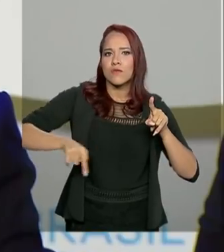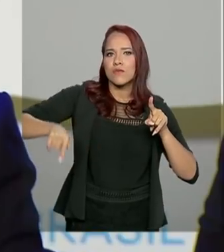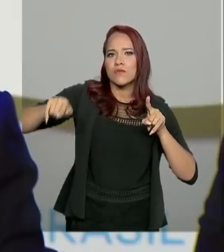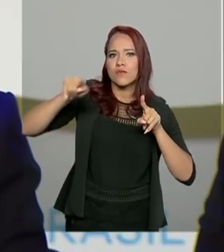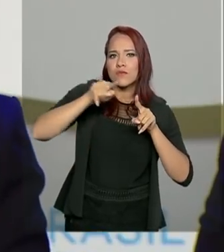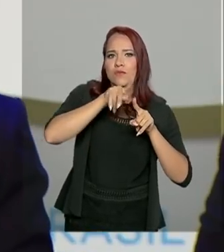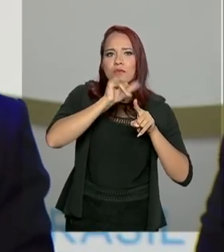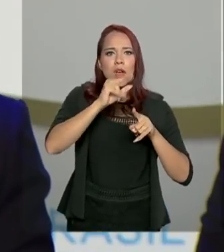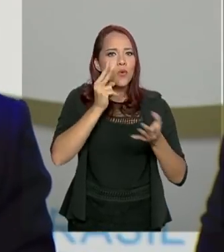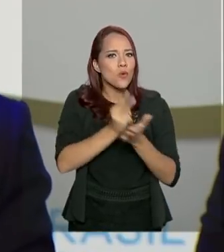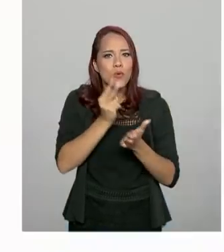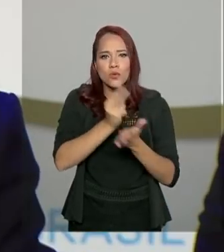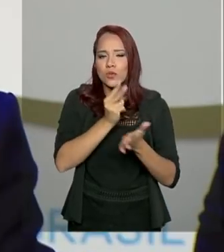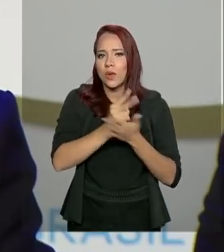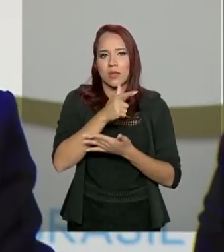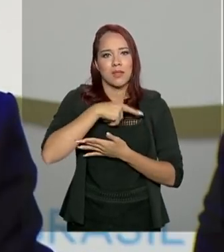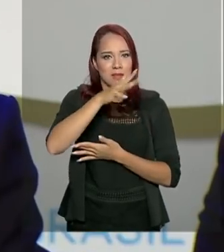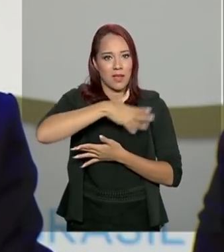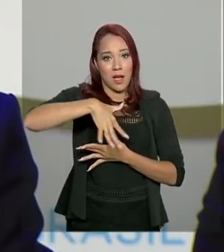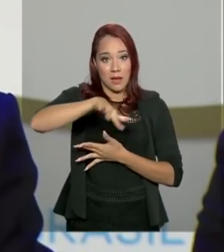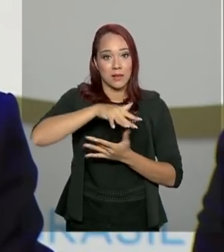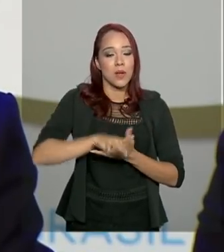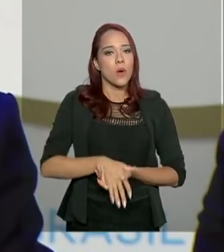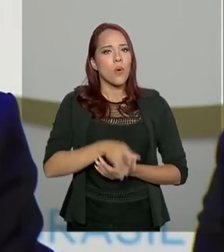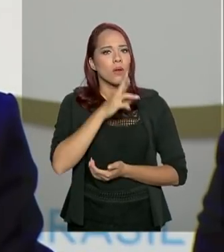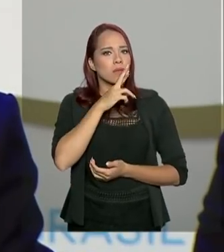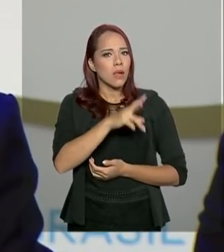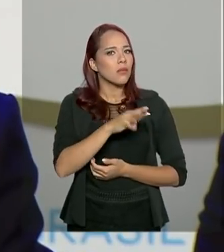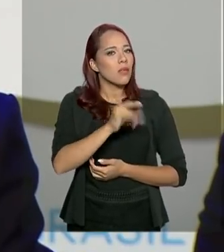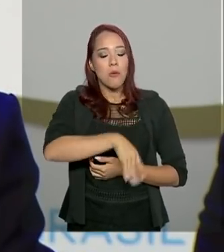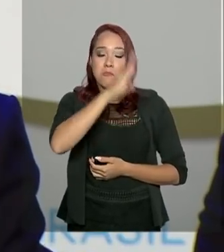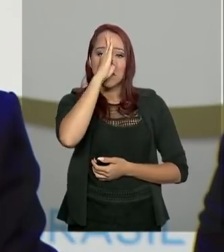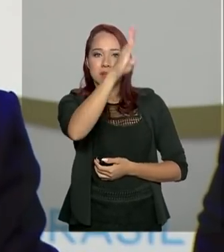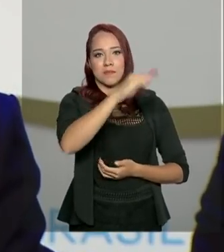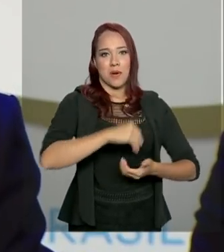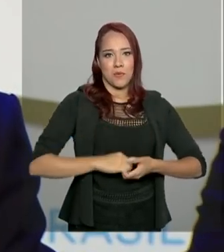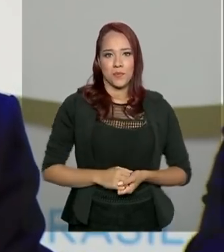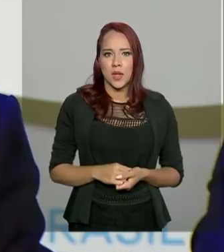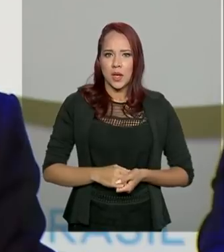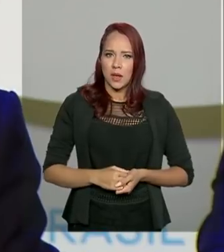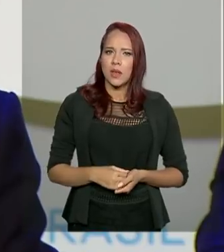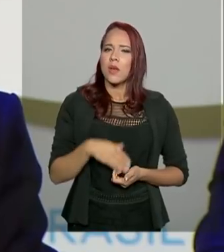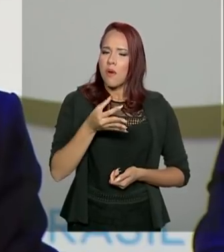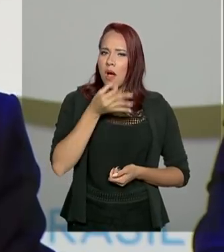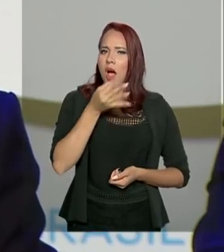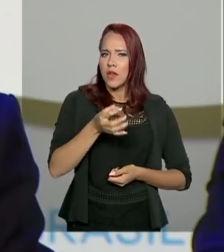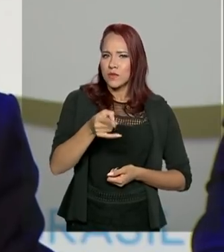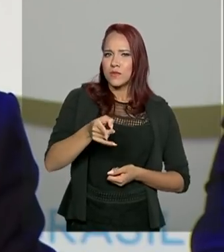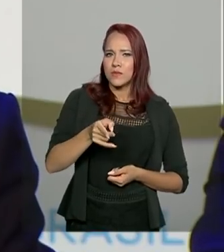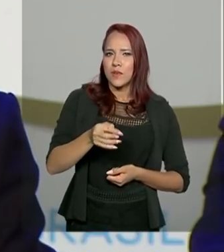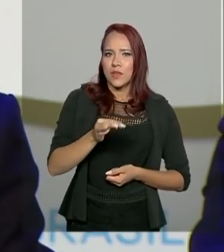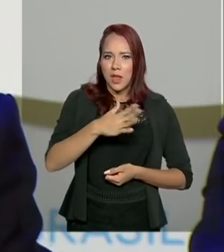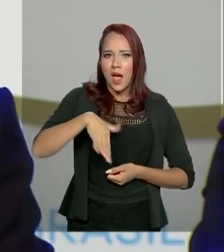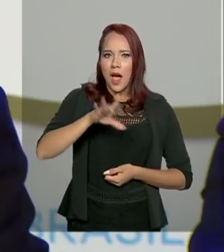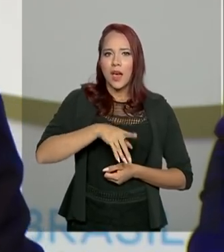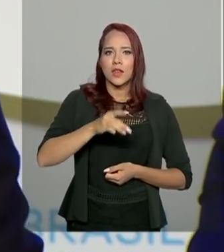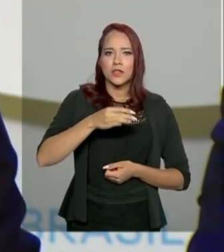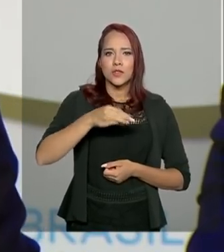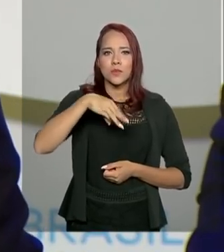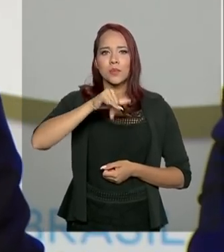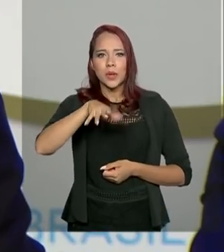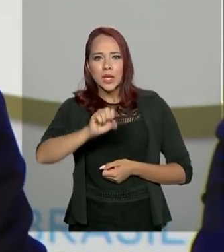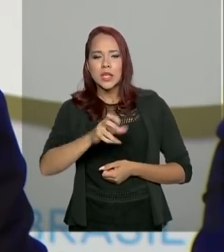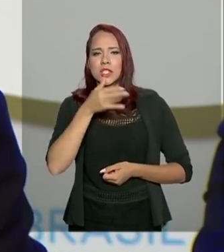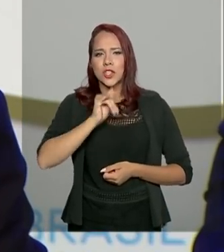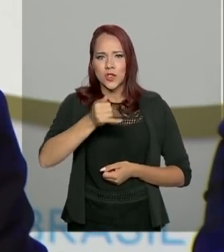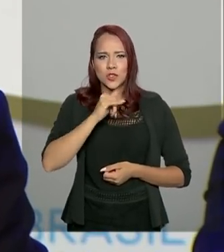que vai haver nesse setor. O resultado é que é o protagonista e eu acho que isso no setor de Minas e Energia, como também